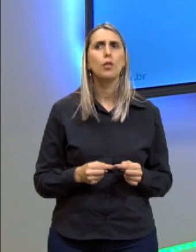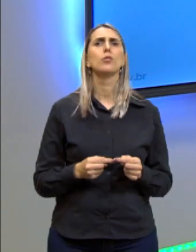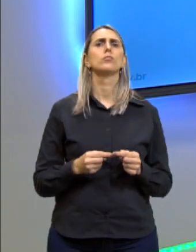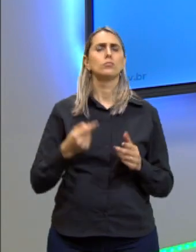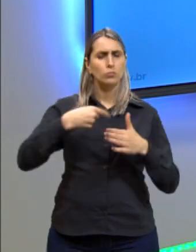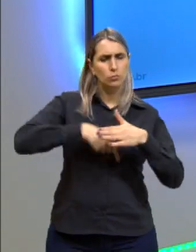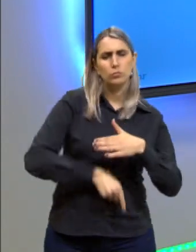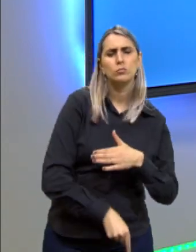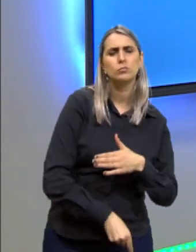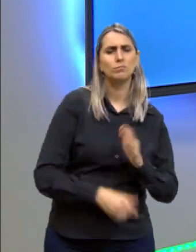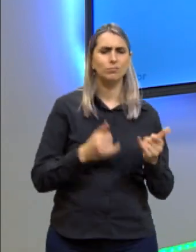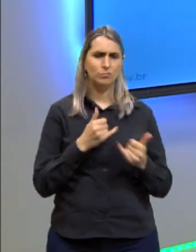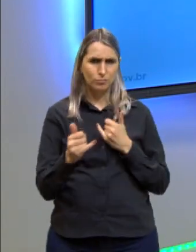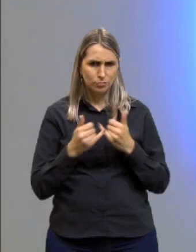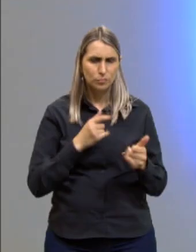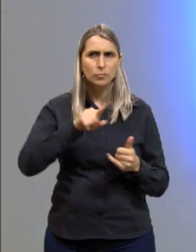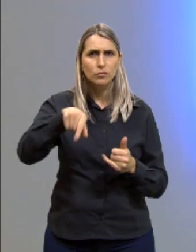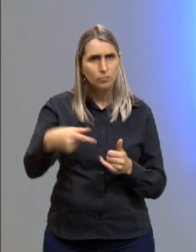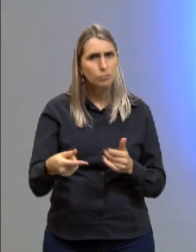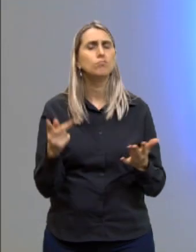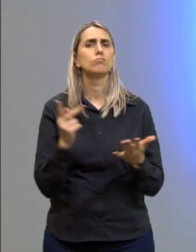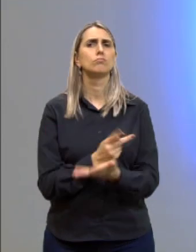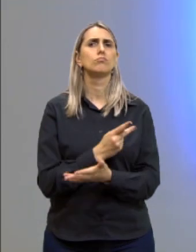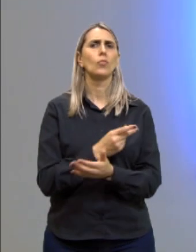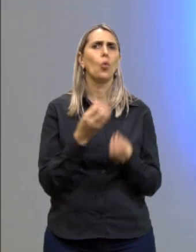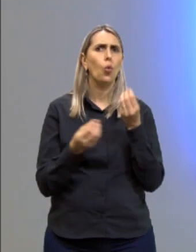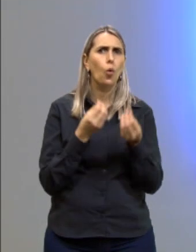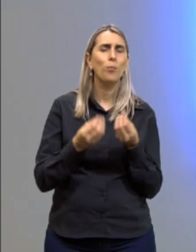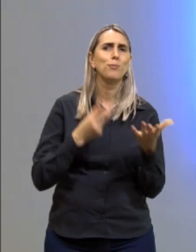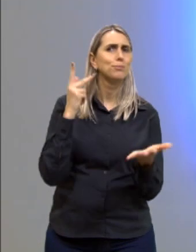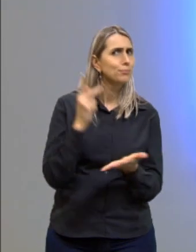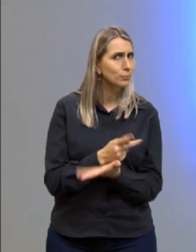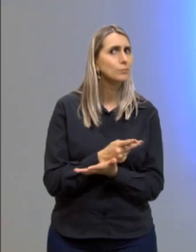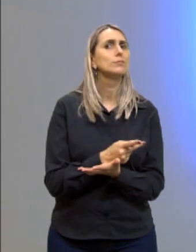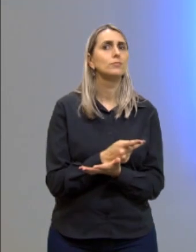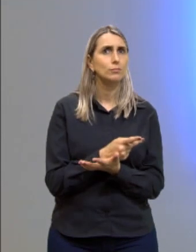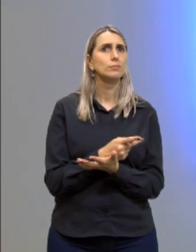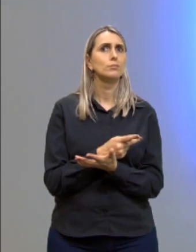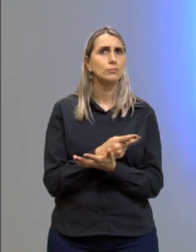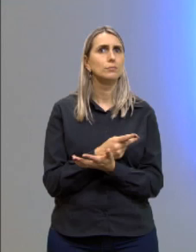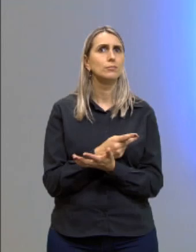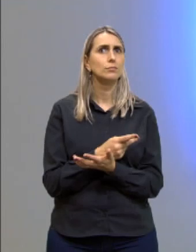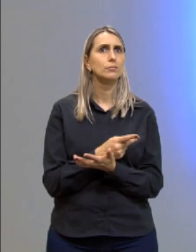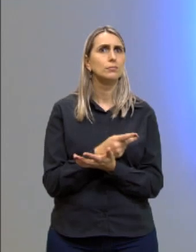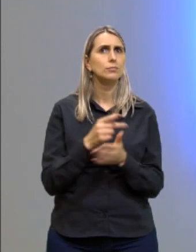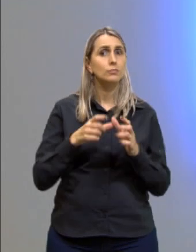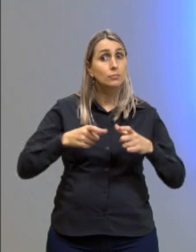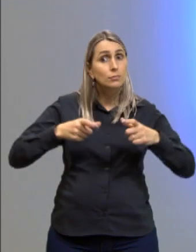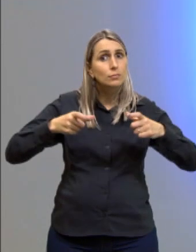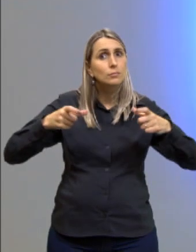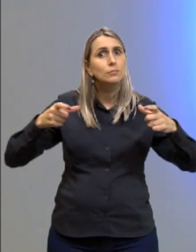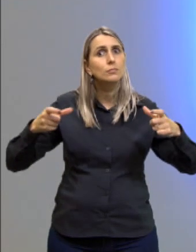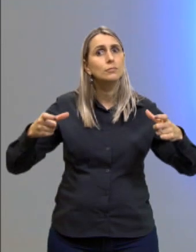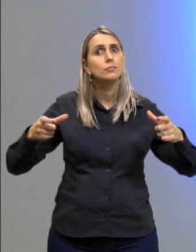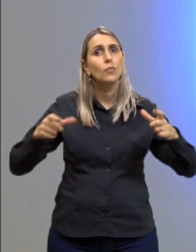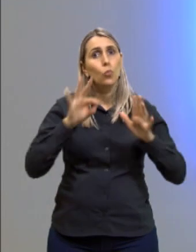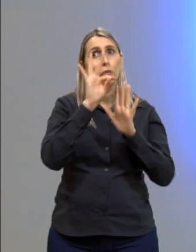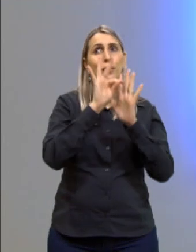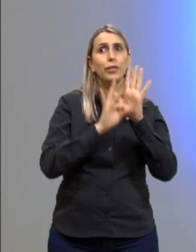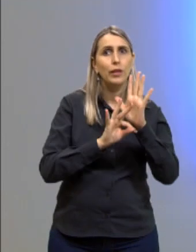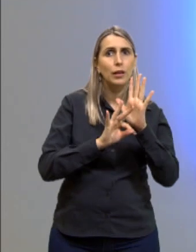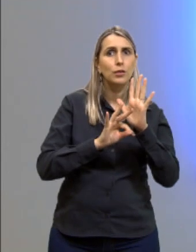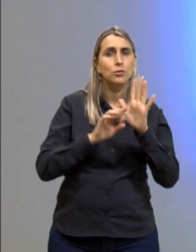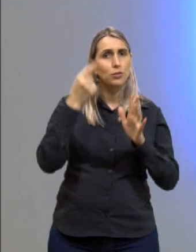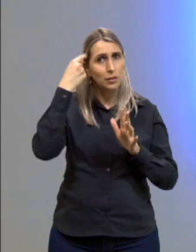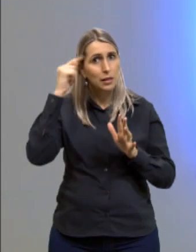aprofunda e dá exemplo de onde isso acontece, como acontece, está para ampliar o repertório dela. Está